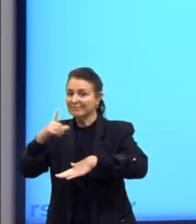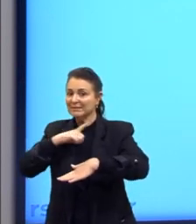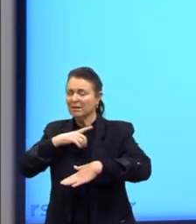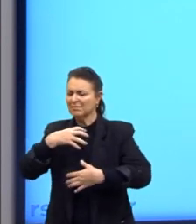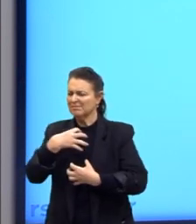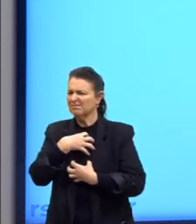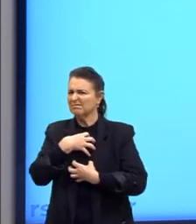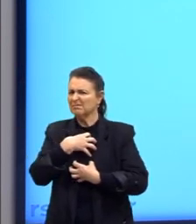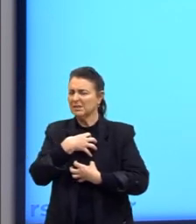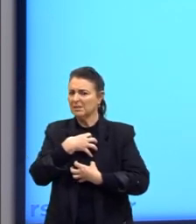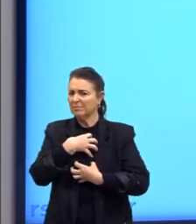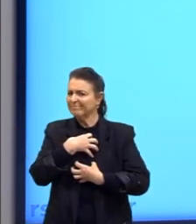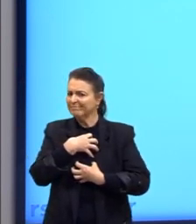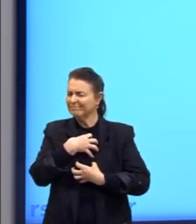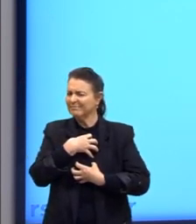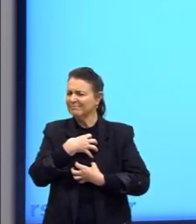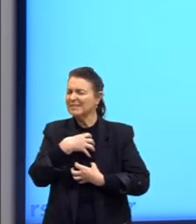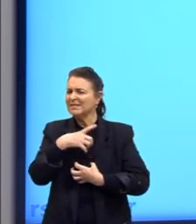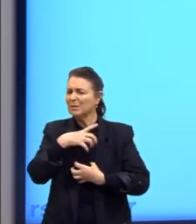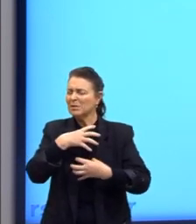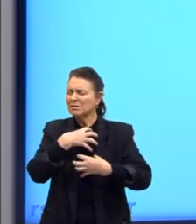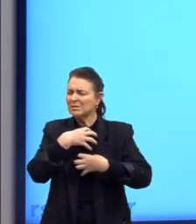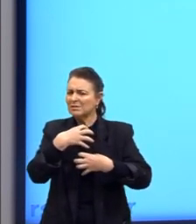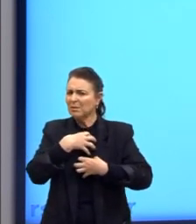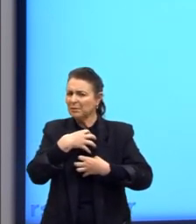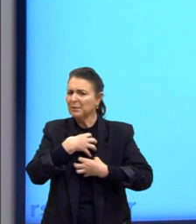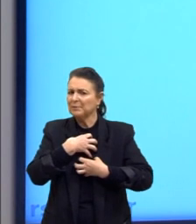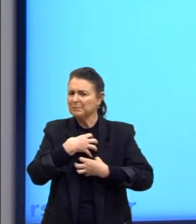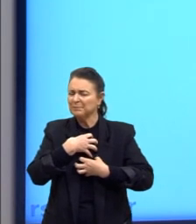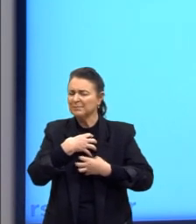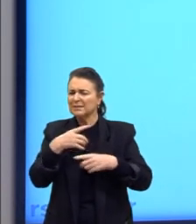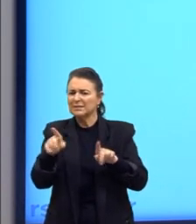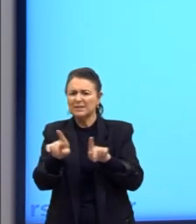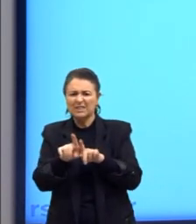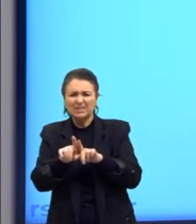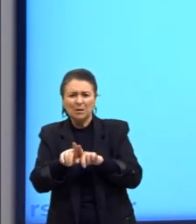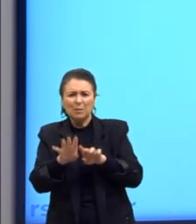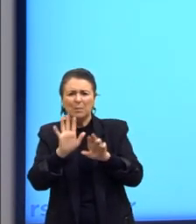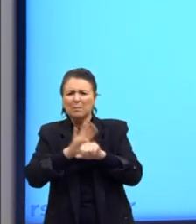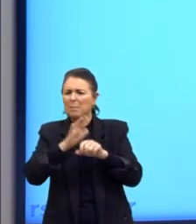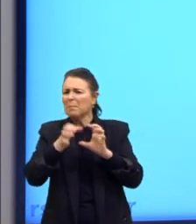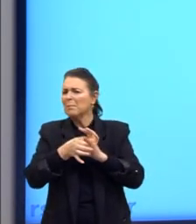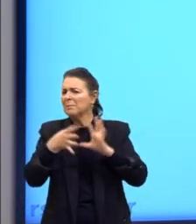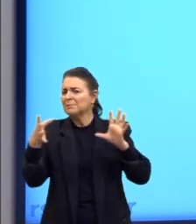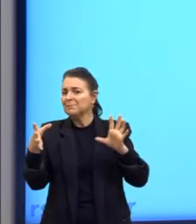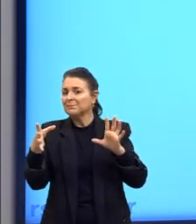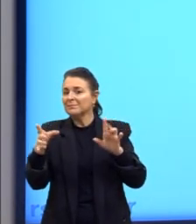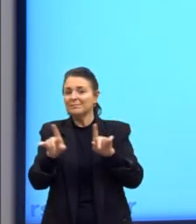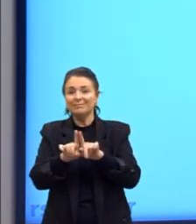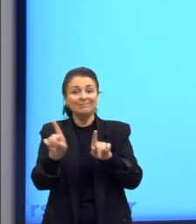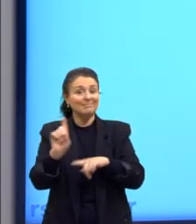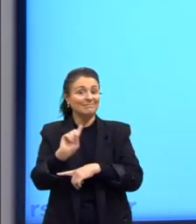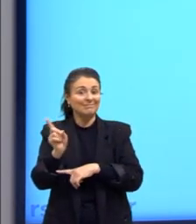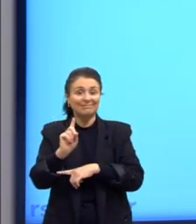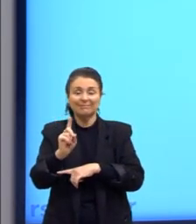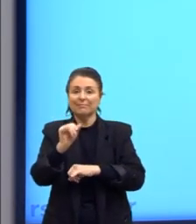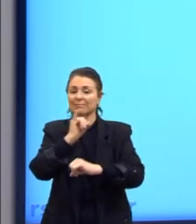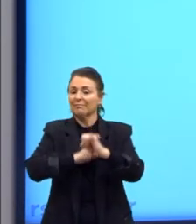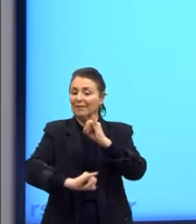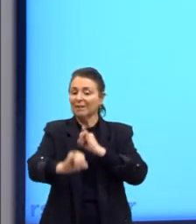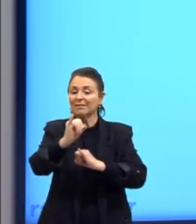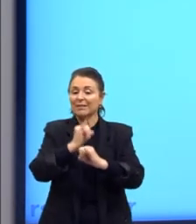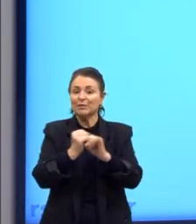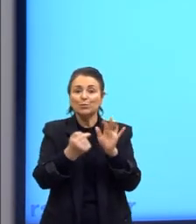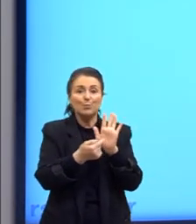sensação, então, o Deleuze vai falar isso, que nós temos hoje essa impressão que nós estamos mais livres, mas muito pelo contrário, da internet, nós estamos aí,